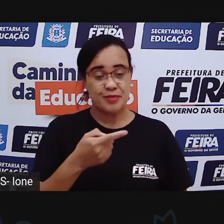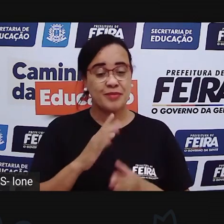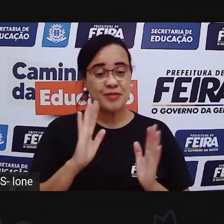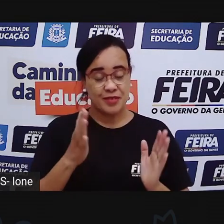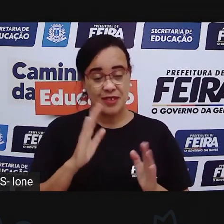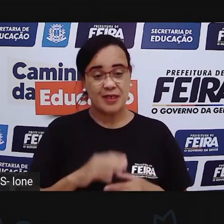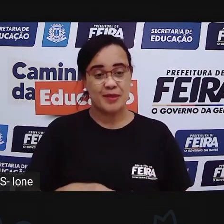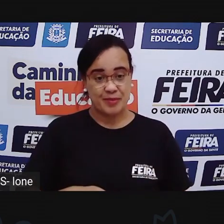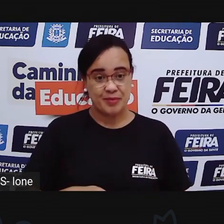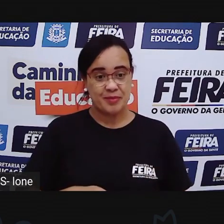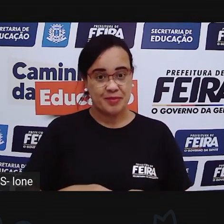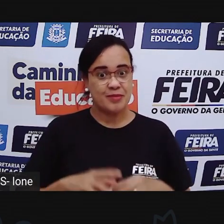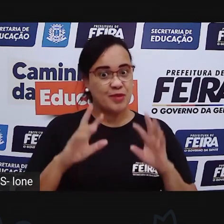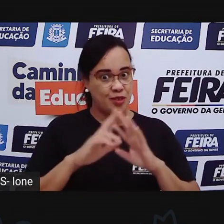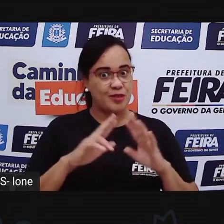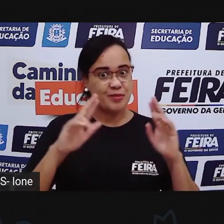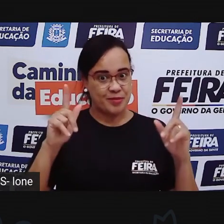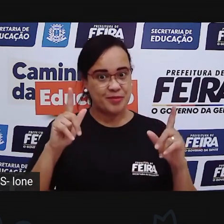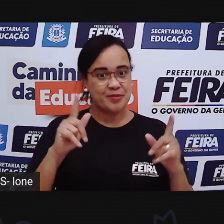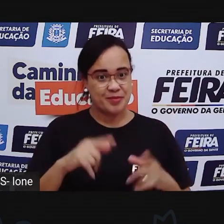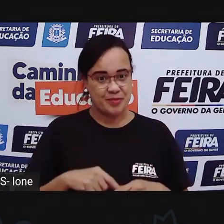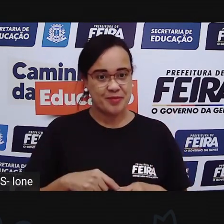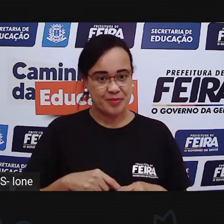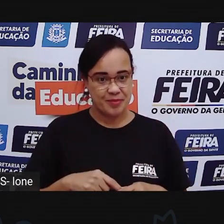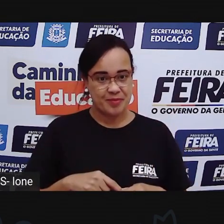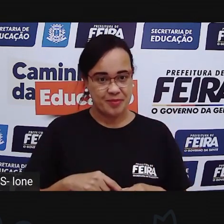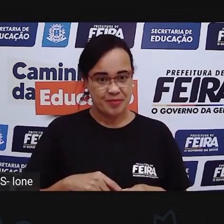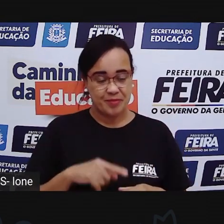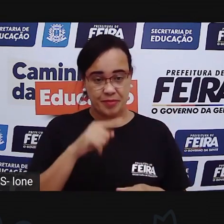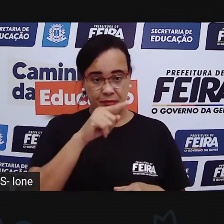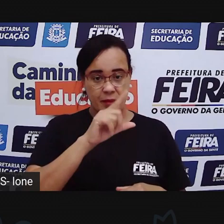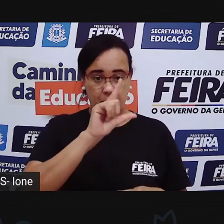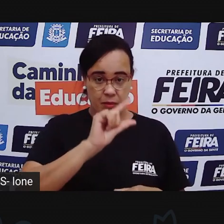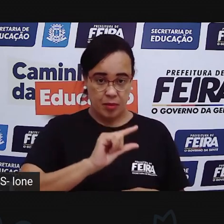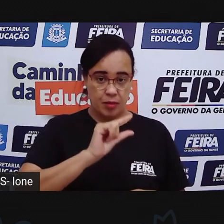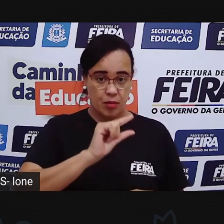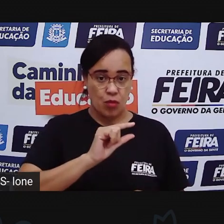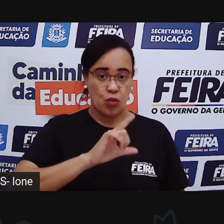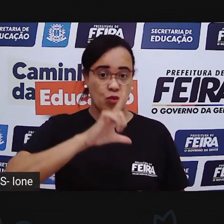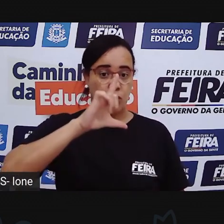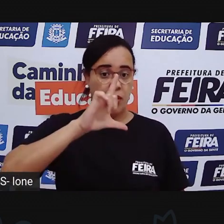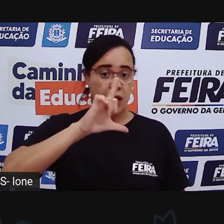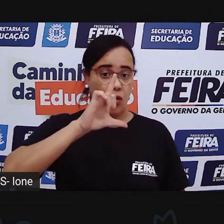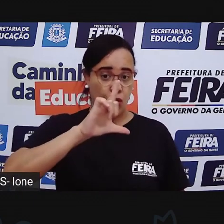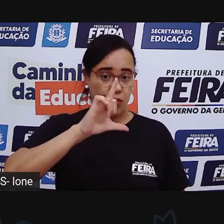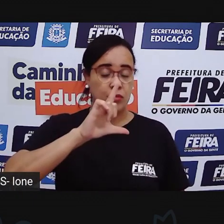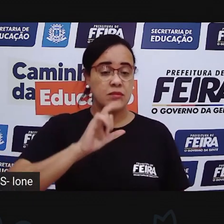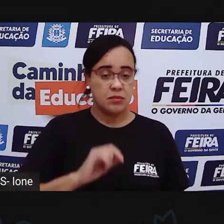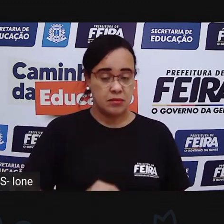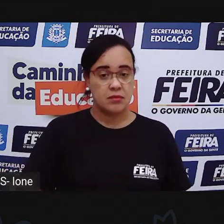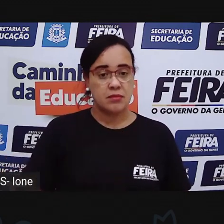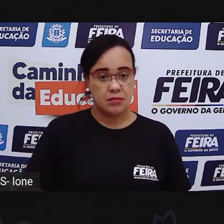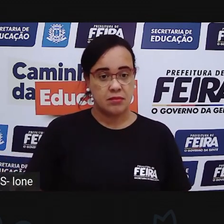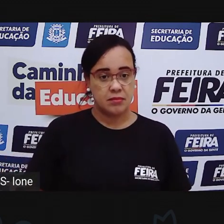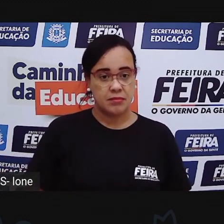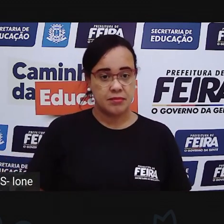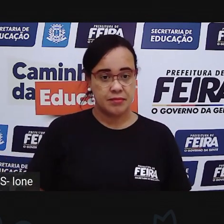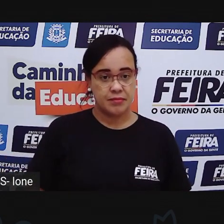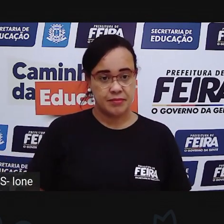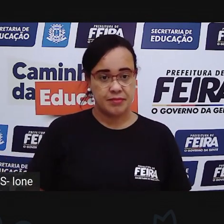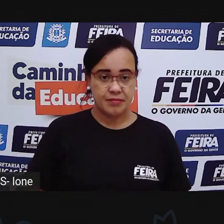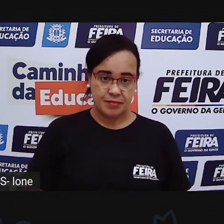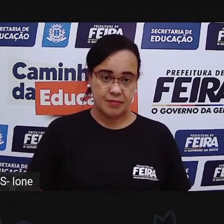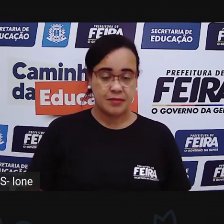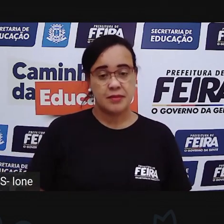Percebam a diferença. Esse é a própria menor, tá vendo? Menor e o outro maior. A diferença é que você vai ter um